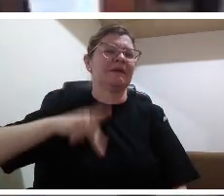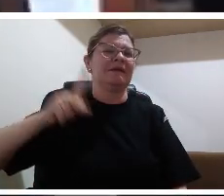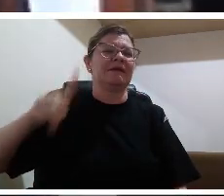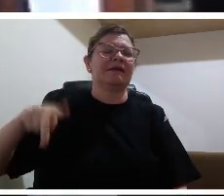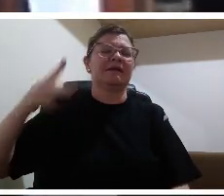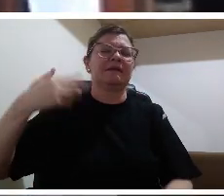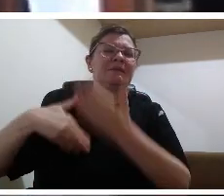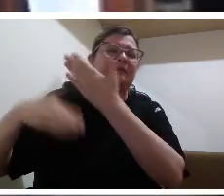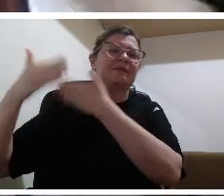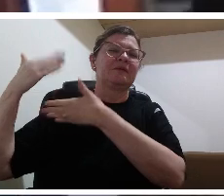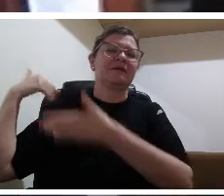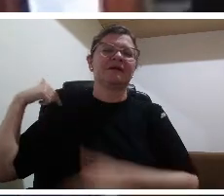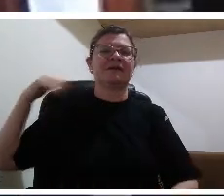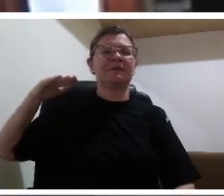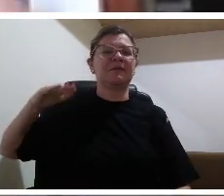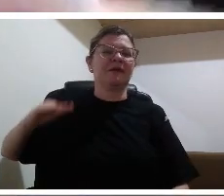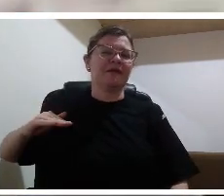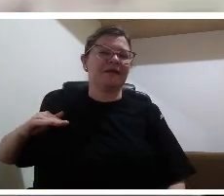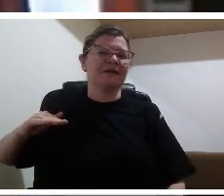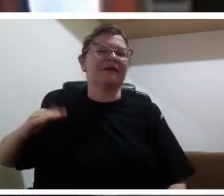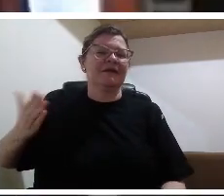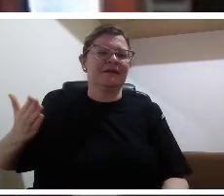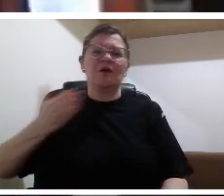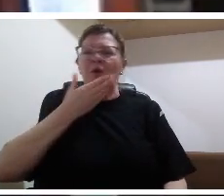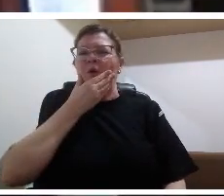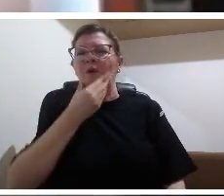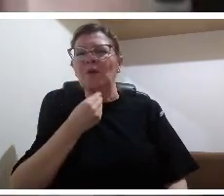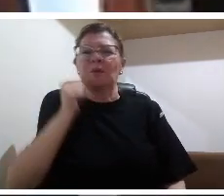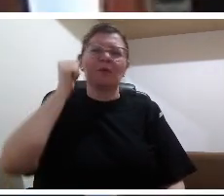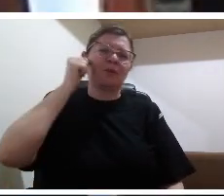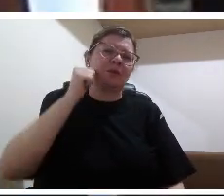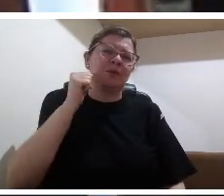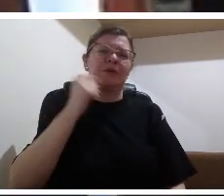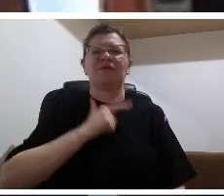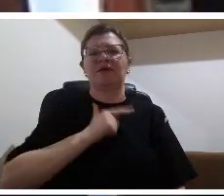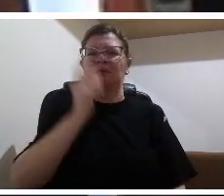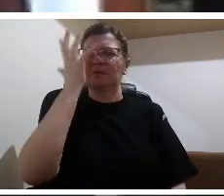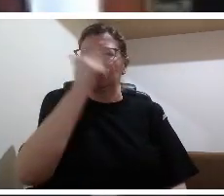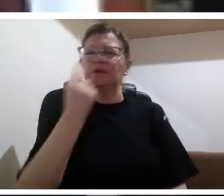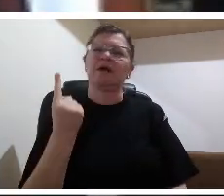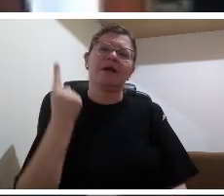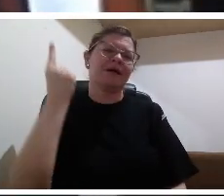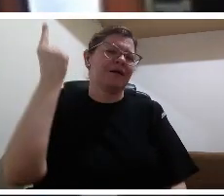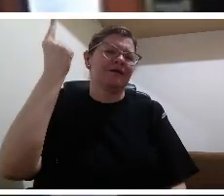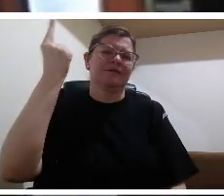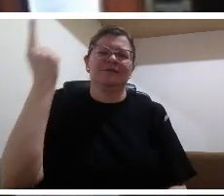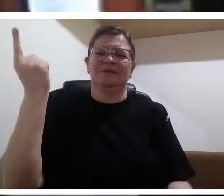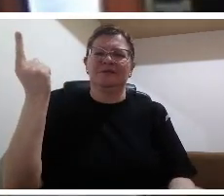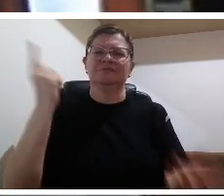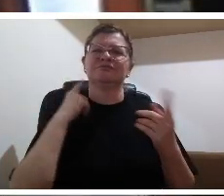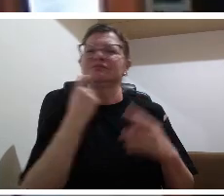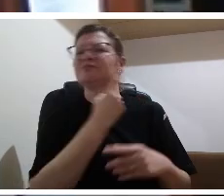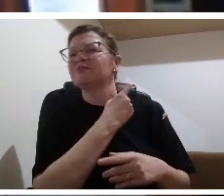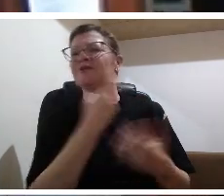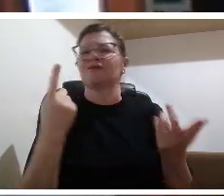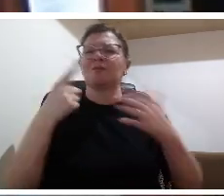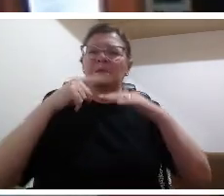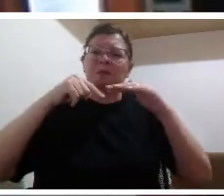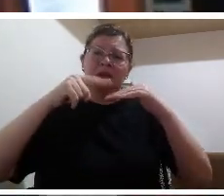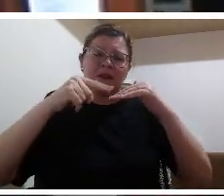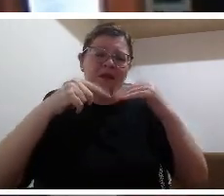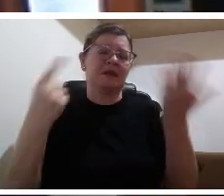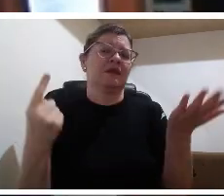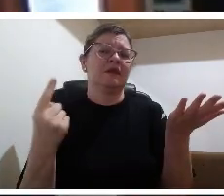usava perfume se pintava as unhas como ela usava o cabelo como era o vestido se ela era caminhosa se ela